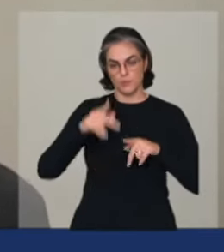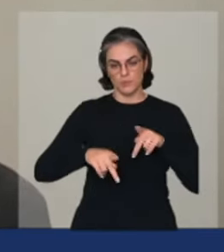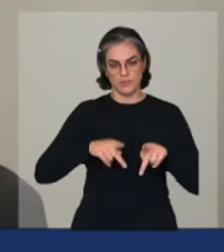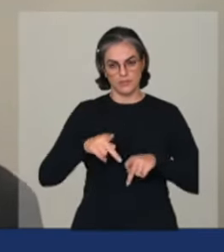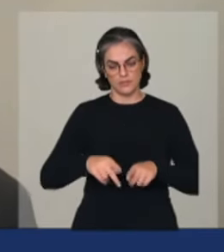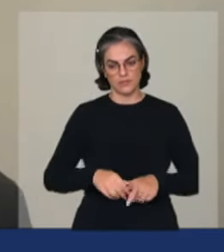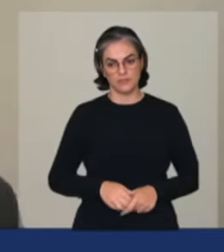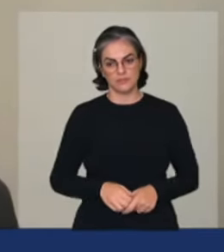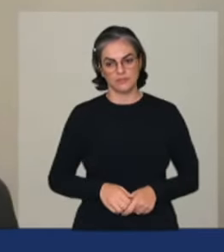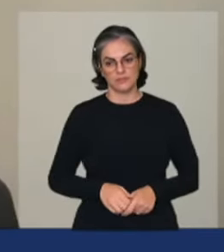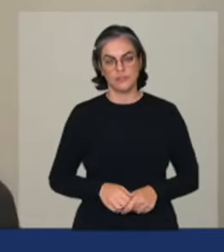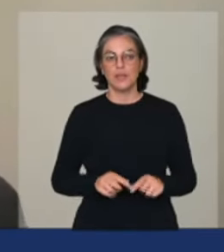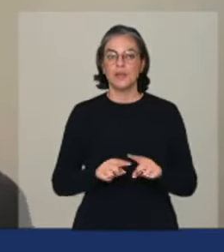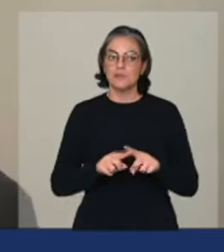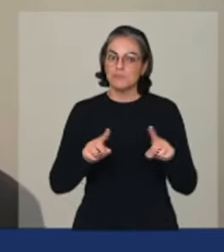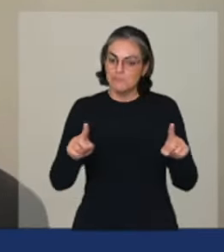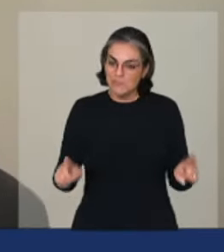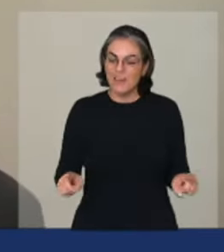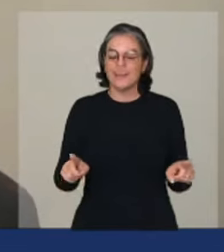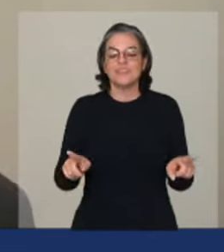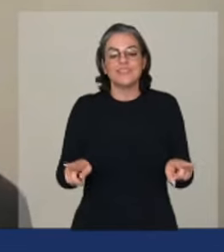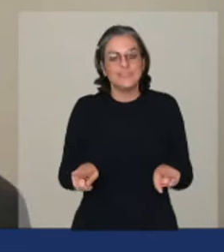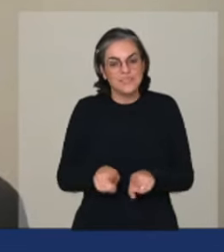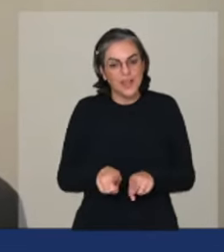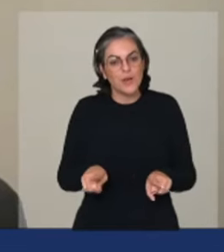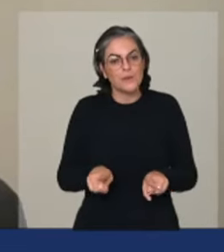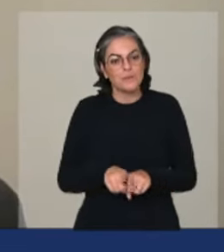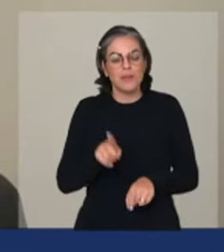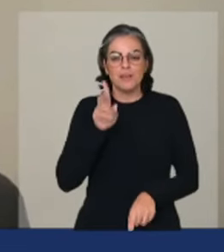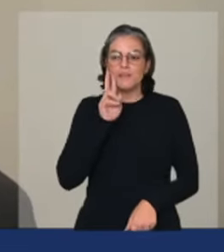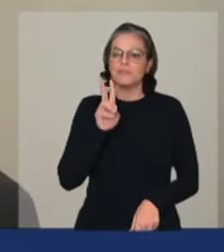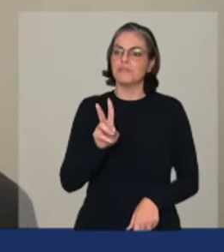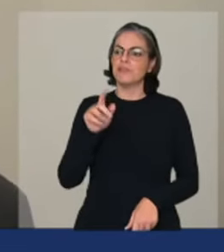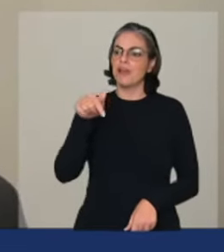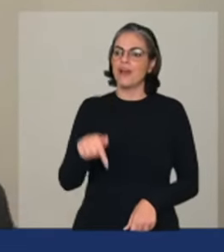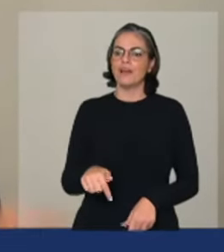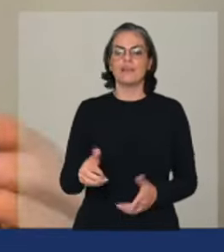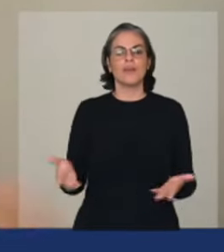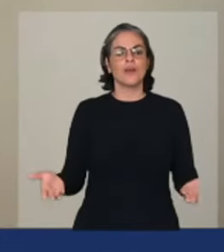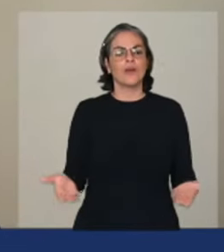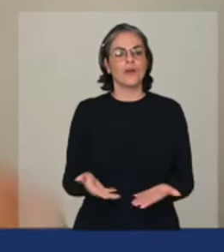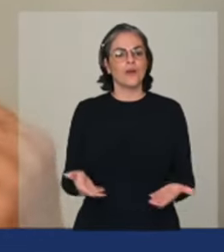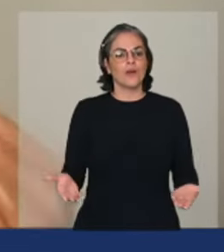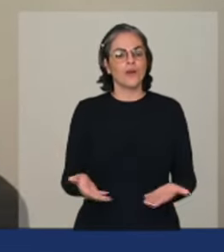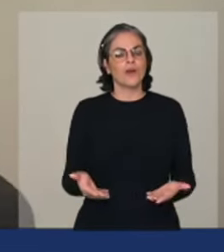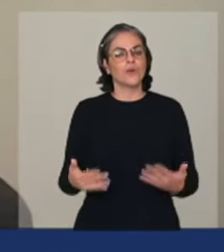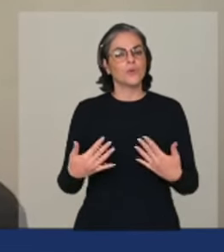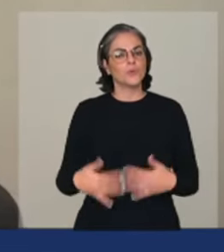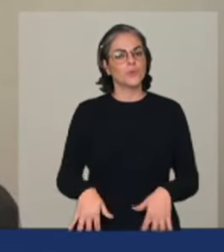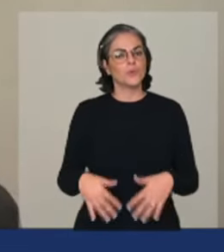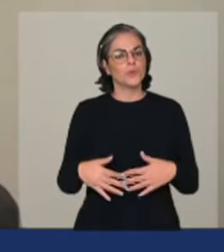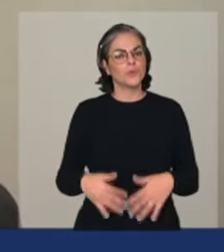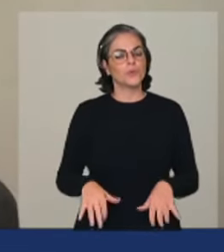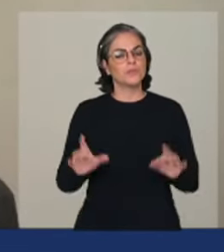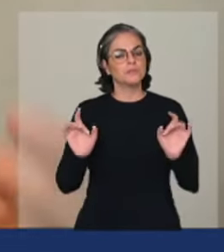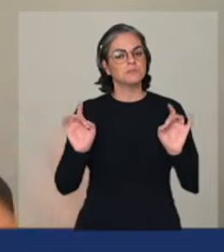contraditoriamente o que nós vimos aqui hoje também tem uma experiência riquíssima